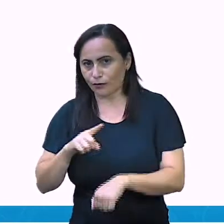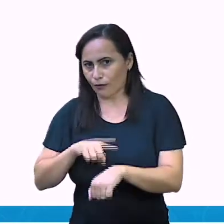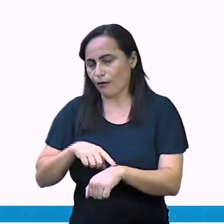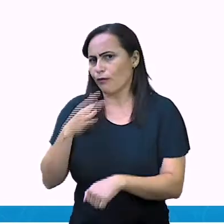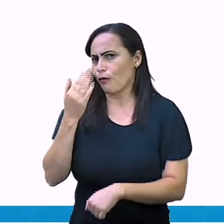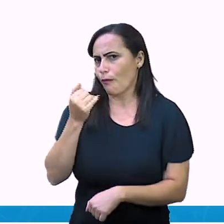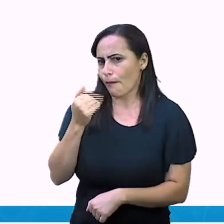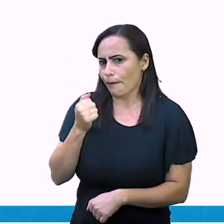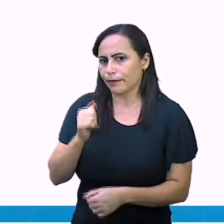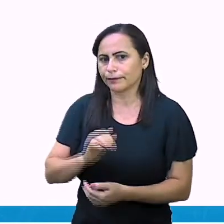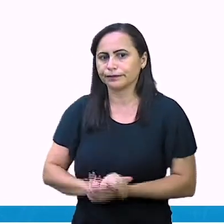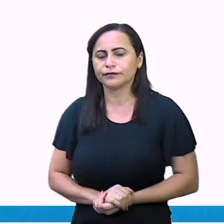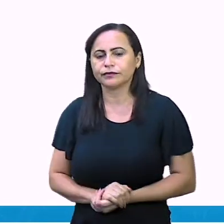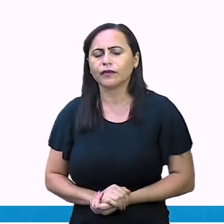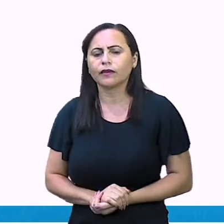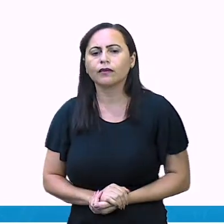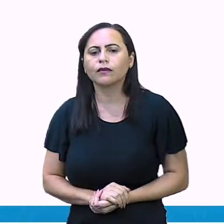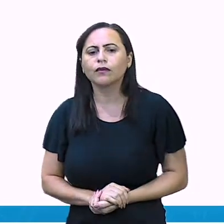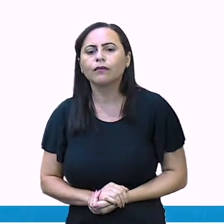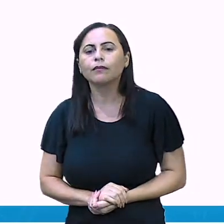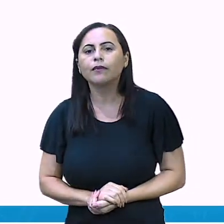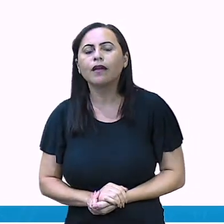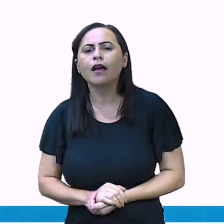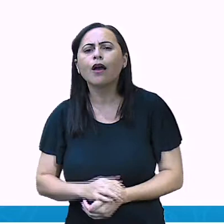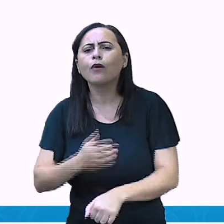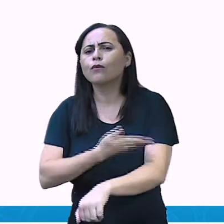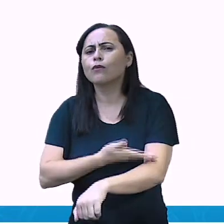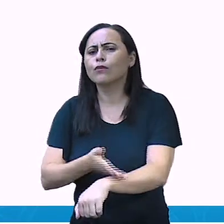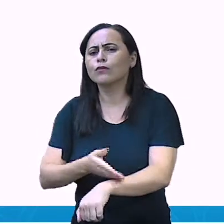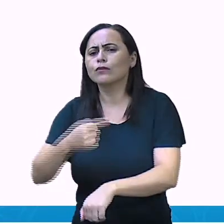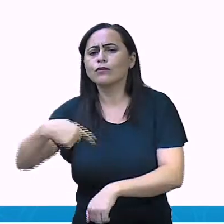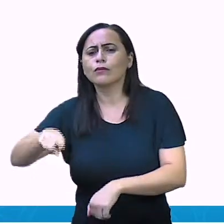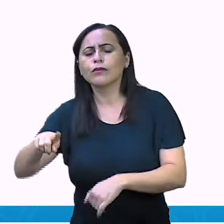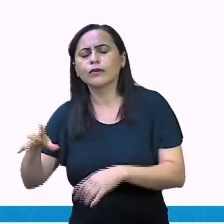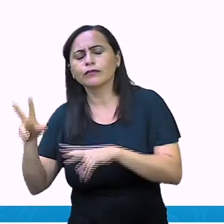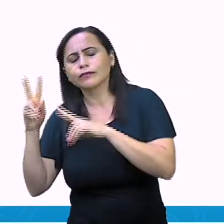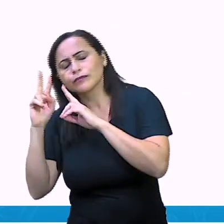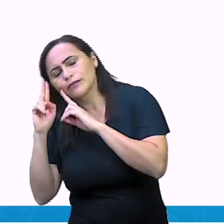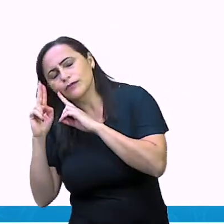E o horário que você costuma ir dormir, professora Luciene?